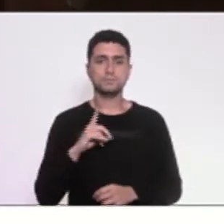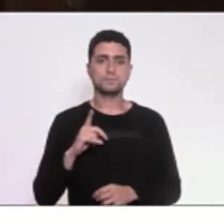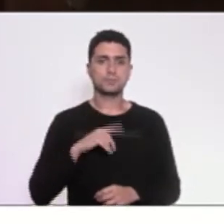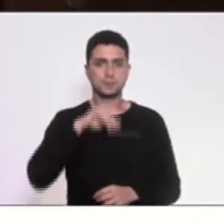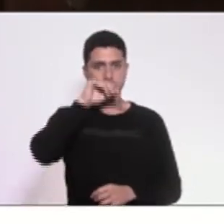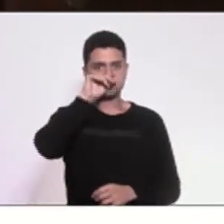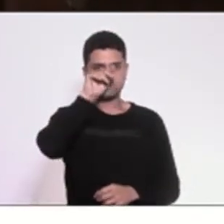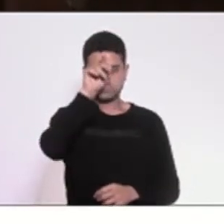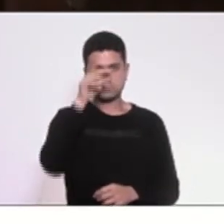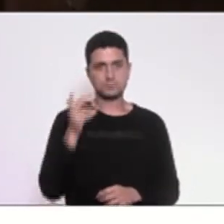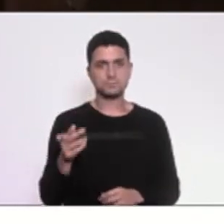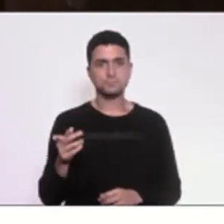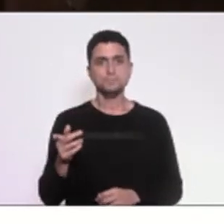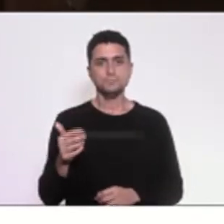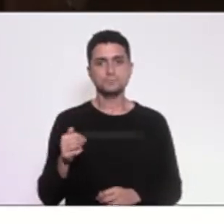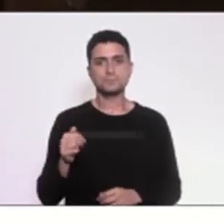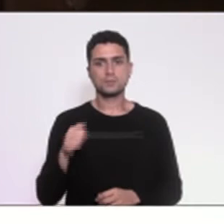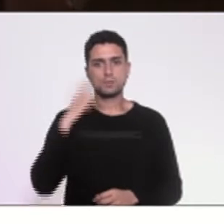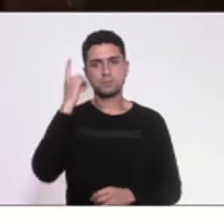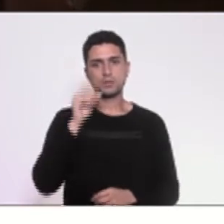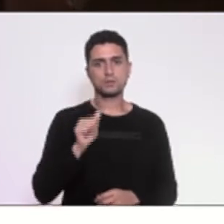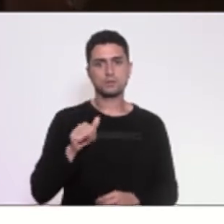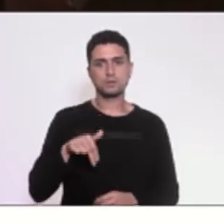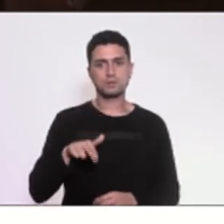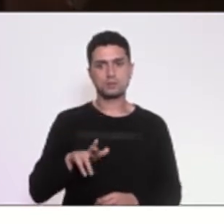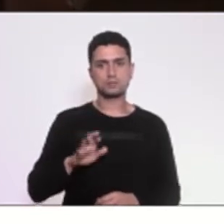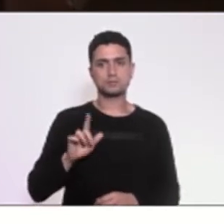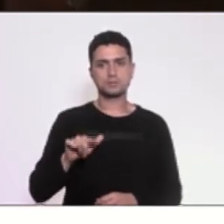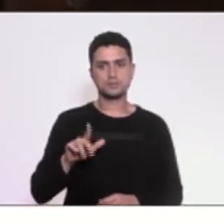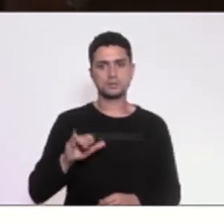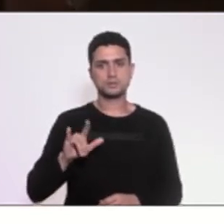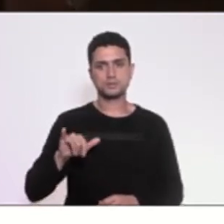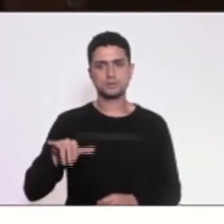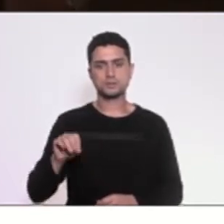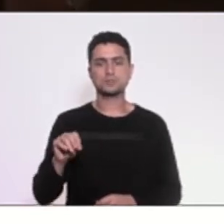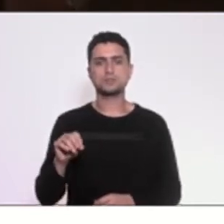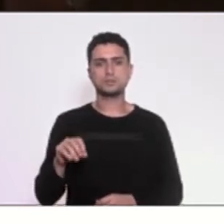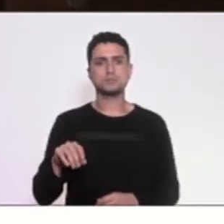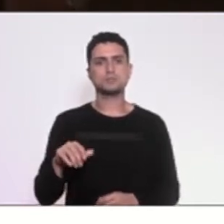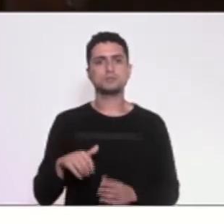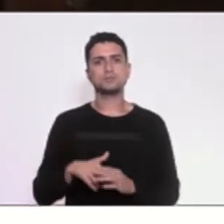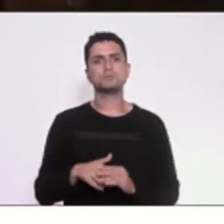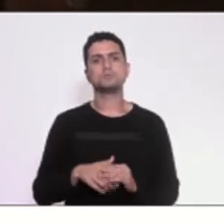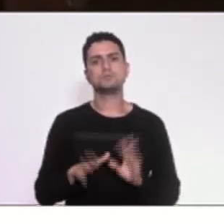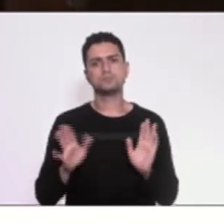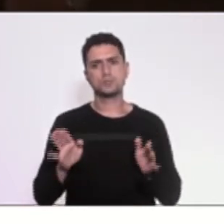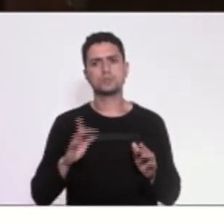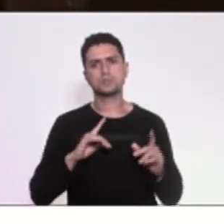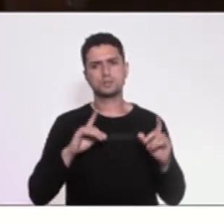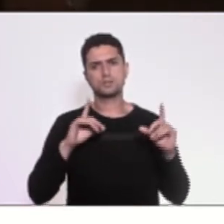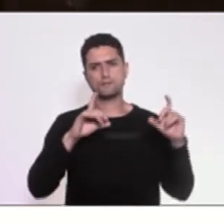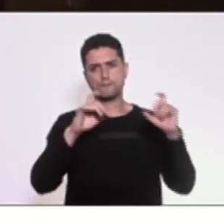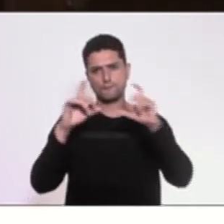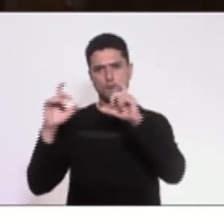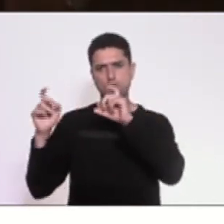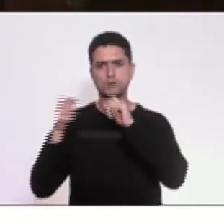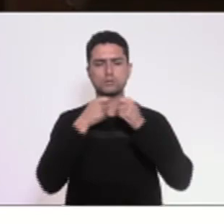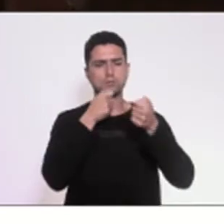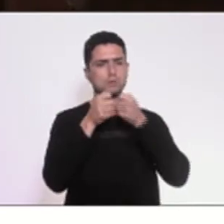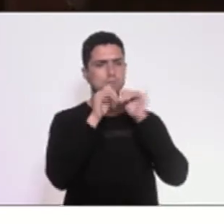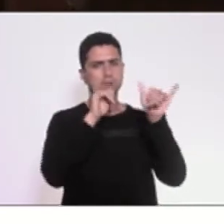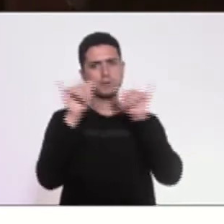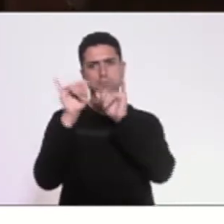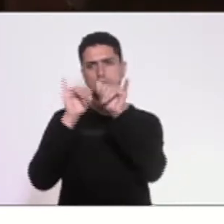lideradas pelo deputado André Ciliano, que já mereceram, inclusive, fotografias em veículos de imprensa, revelando que os